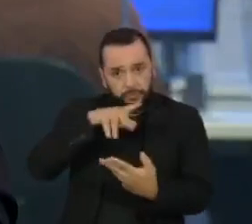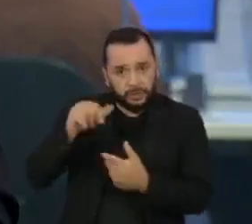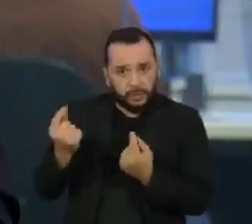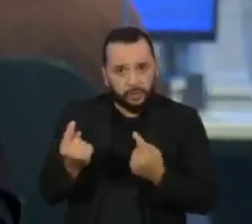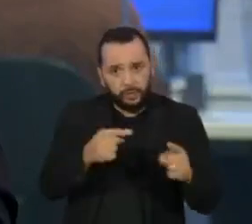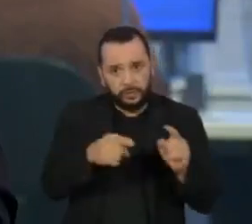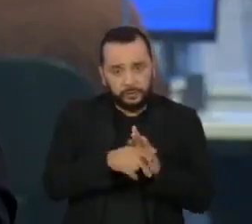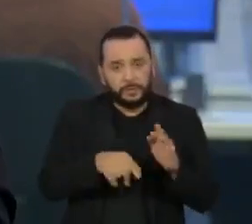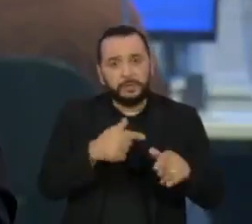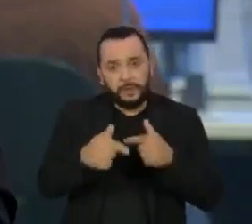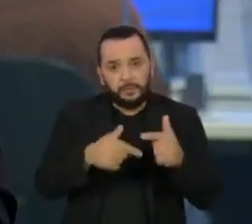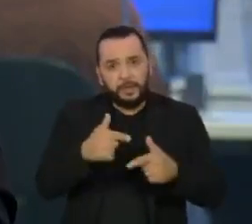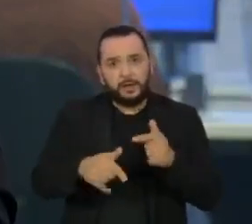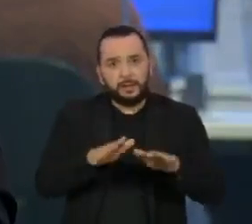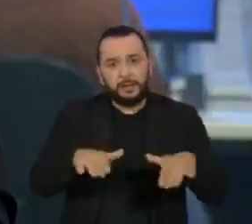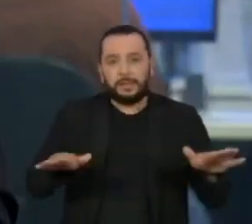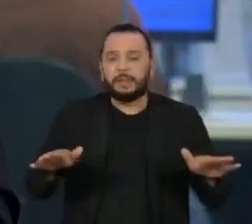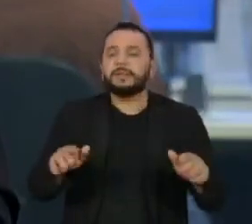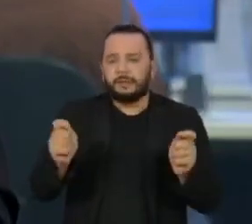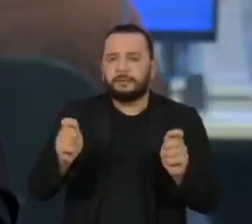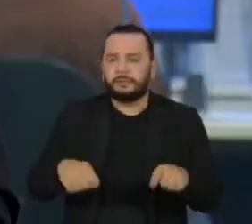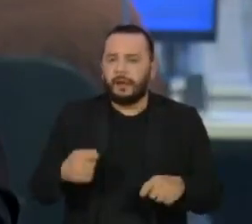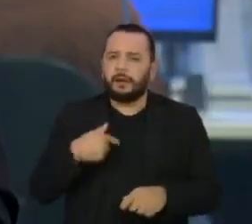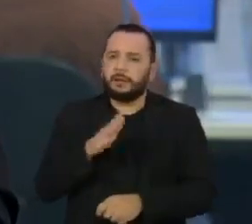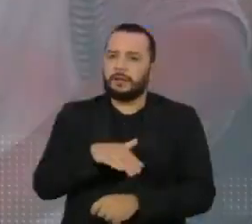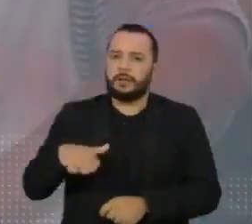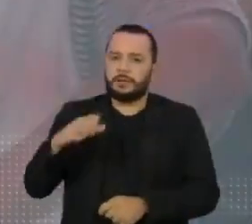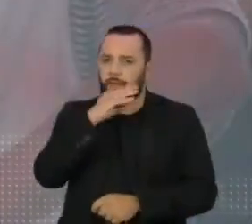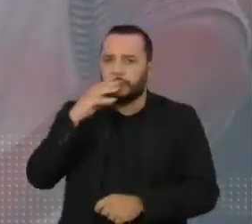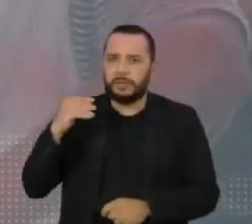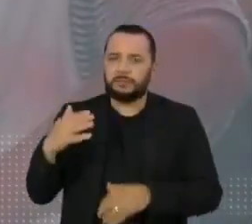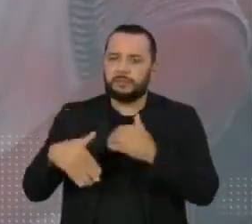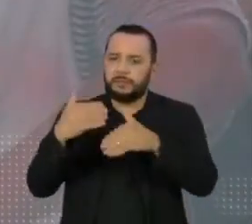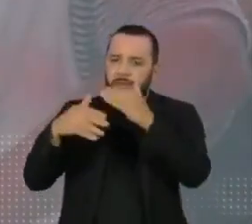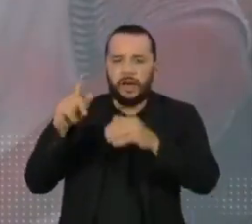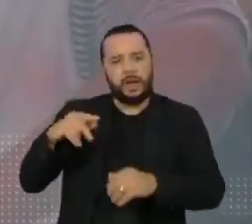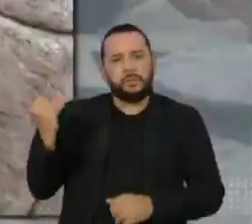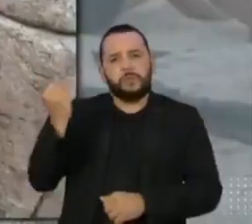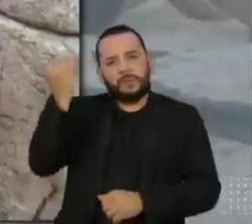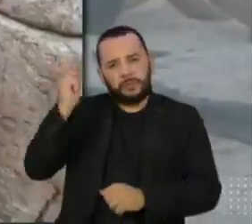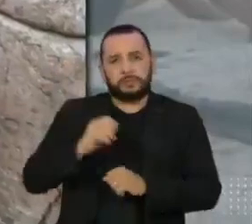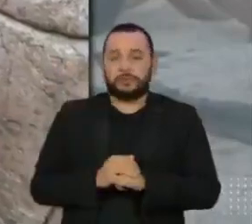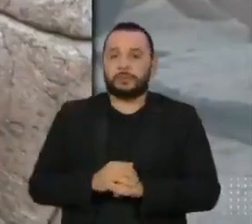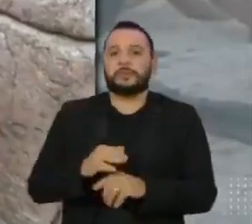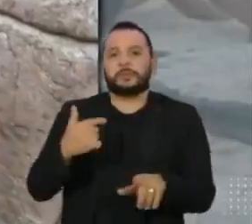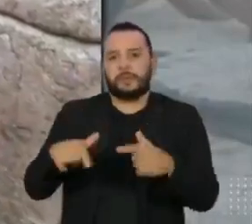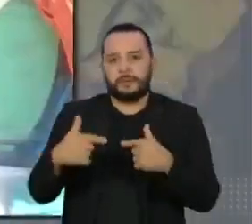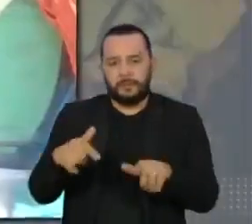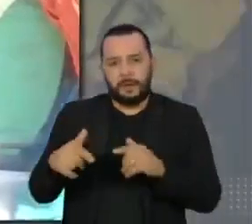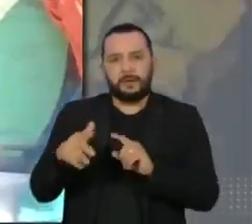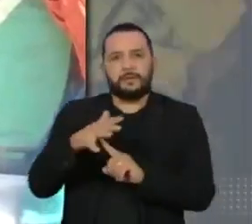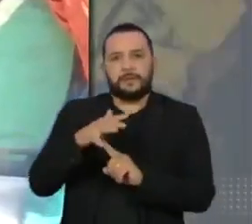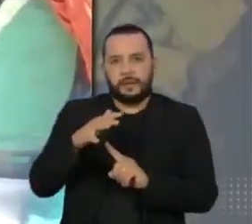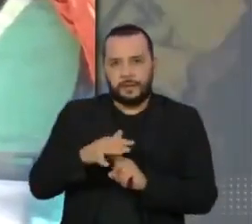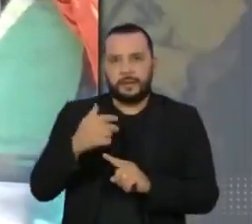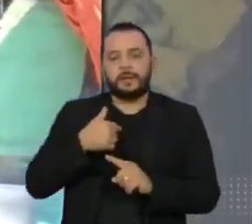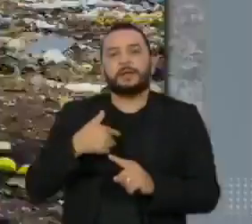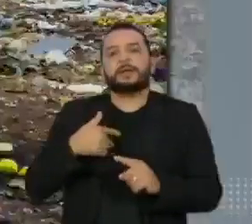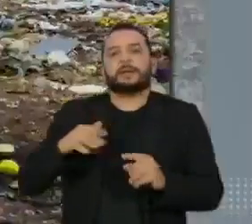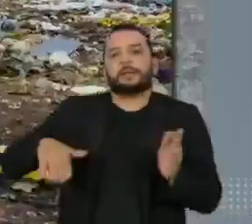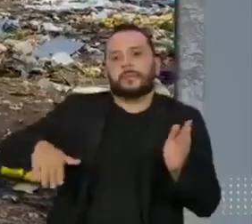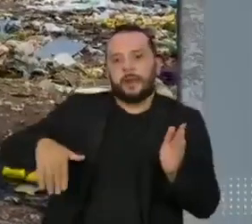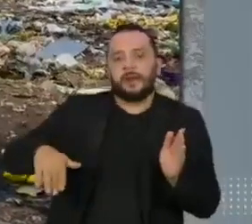o pleno desenvolvimento das crianças e adolescentes se mantêm. O trabalho na feira, nas barracas de praias, nos